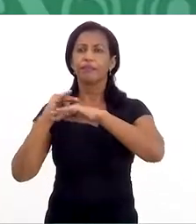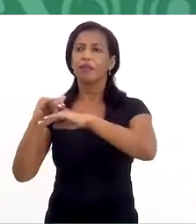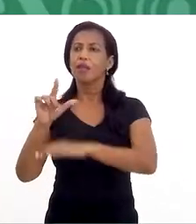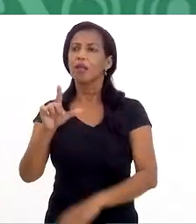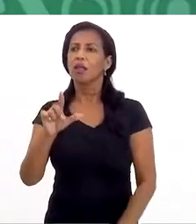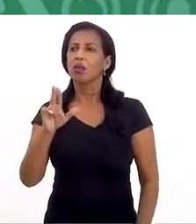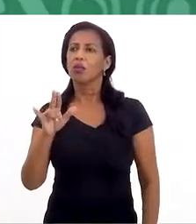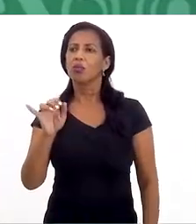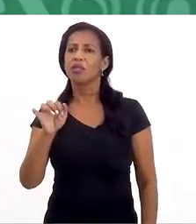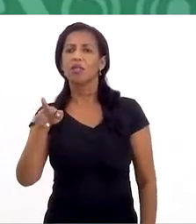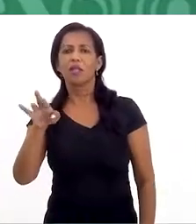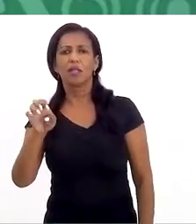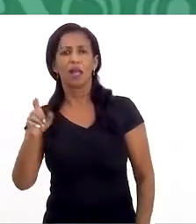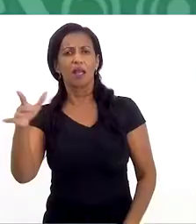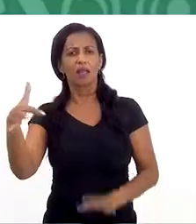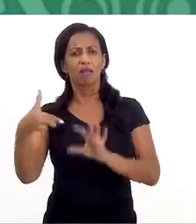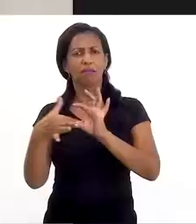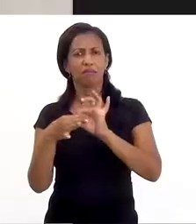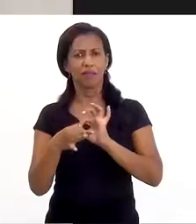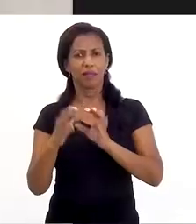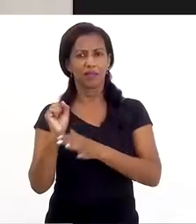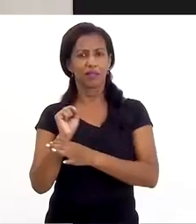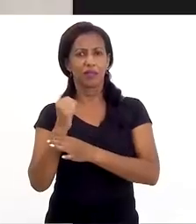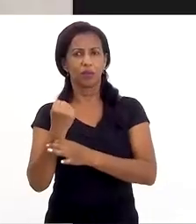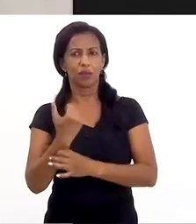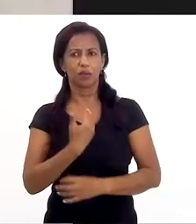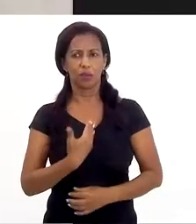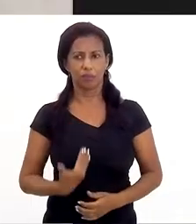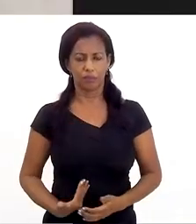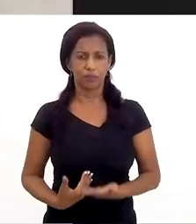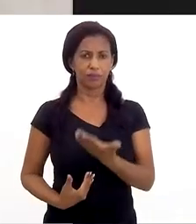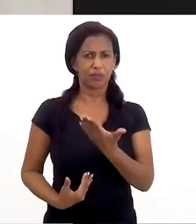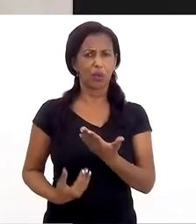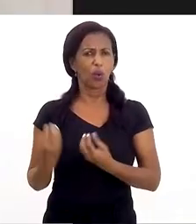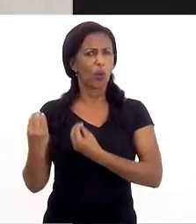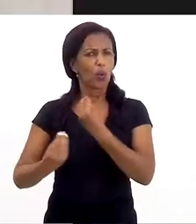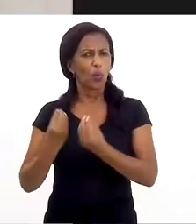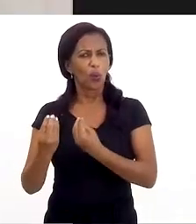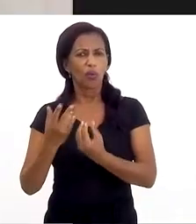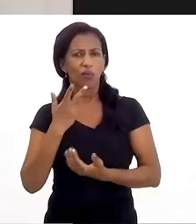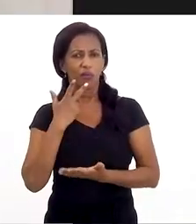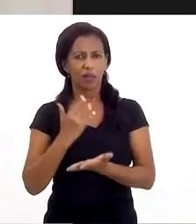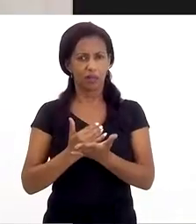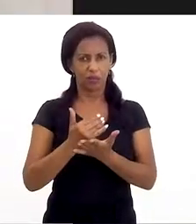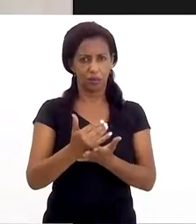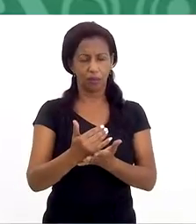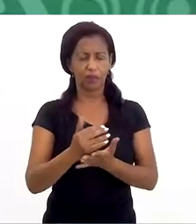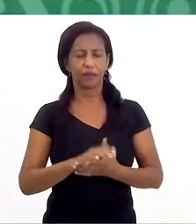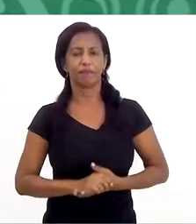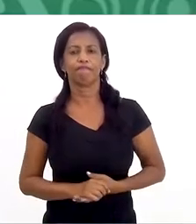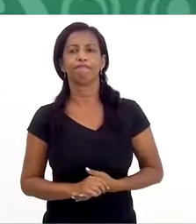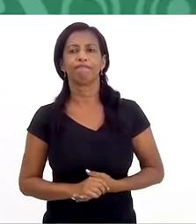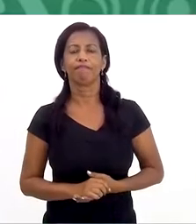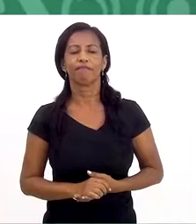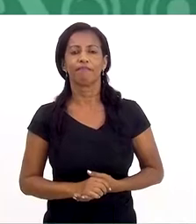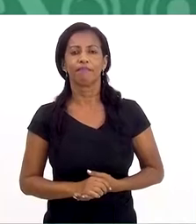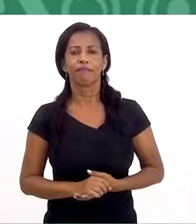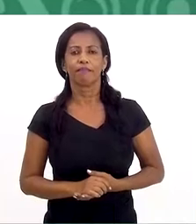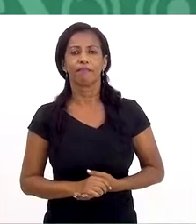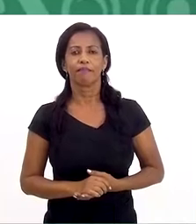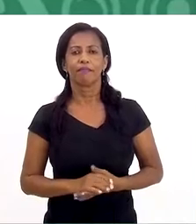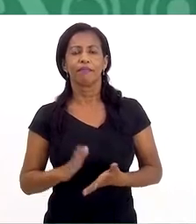agora um pouquinho com a Lucimeia Chuic, que é ligada à área da segurança pública. Lucimeia, como eu falei agora no início do segundo bloco,